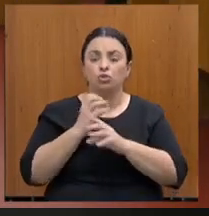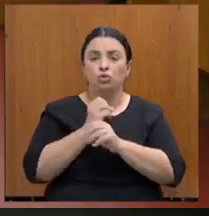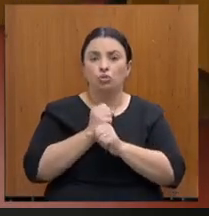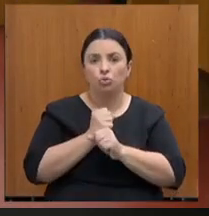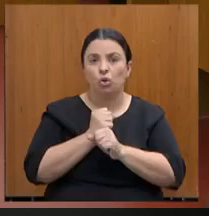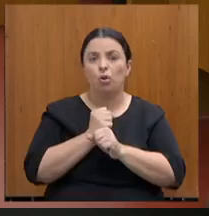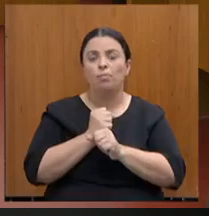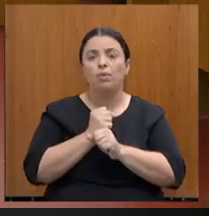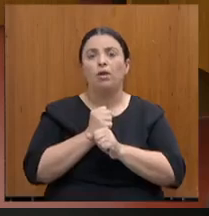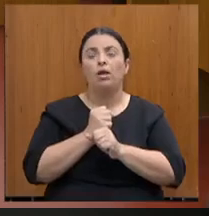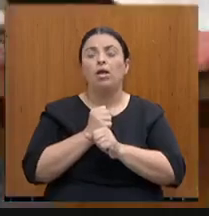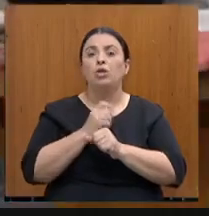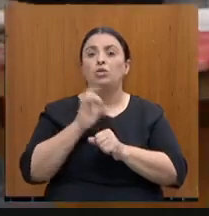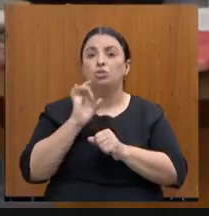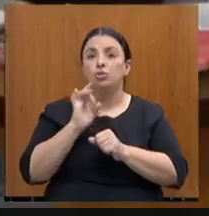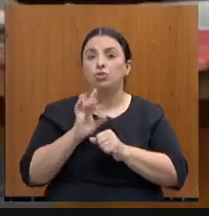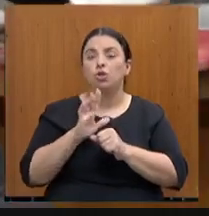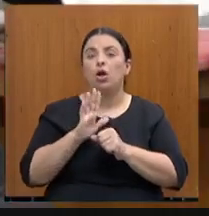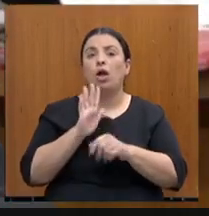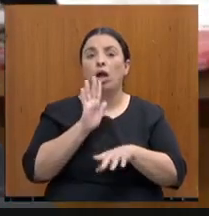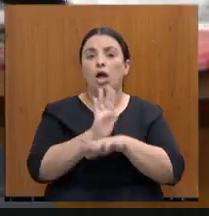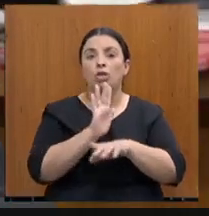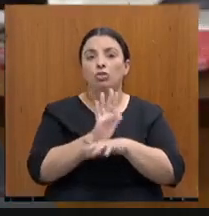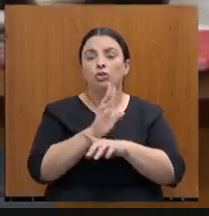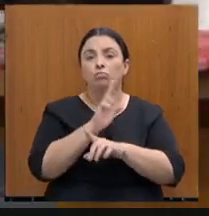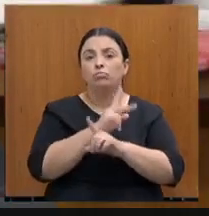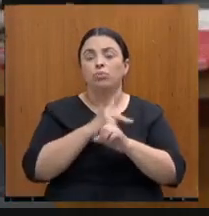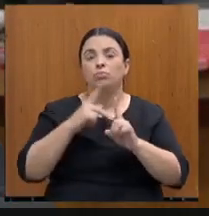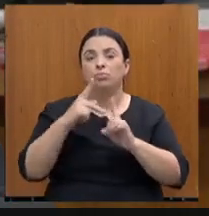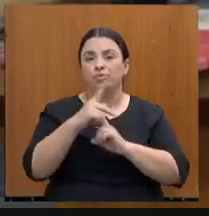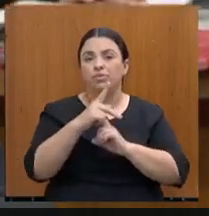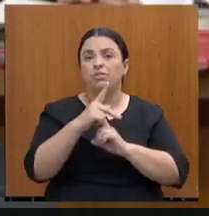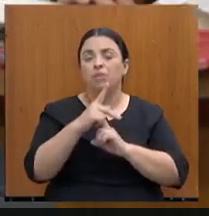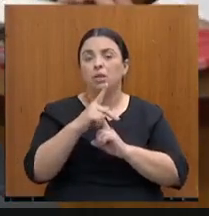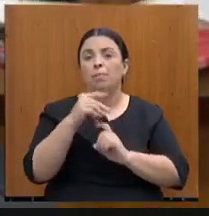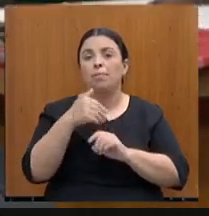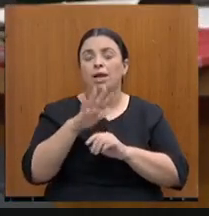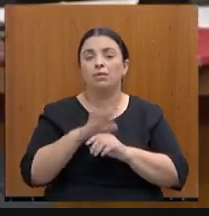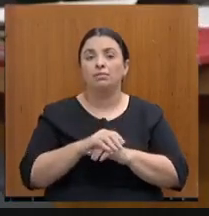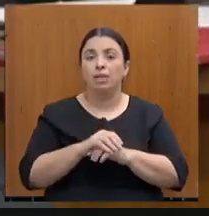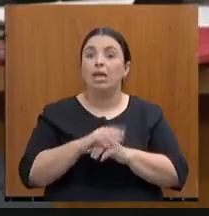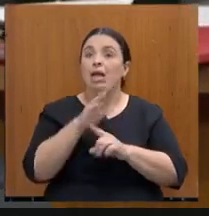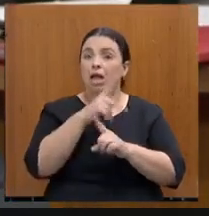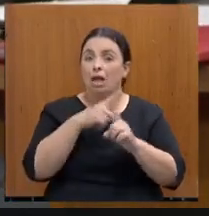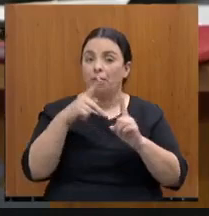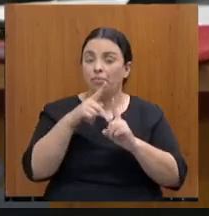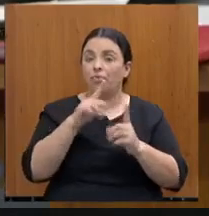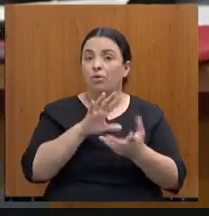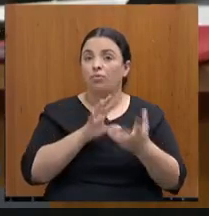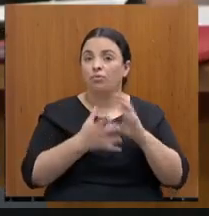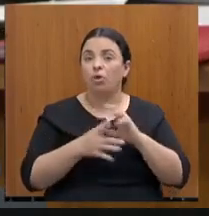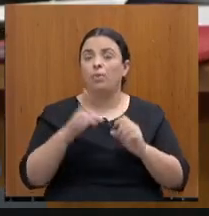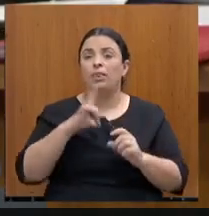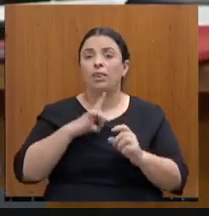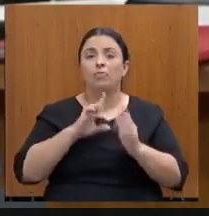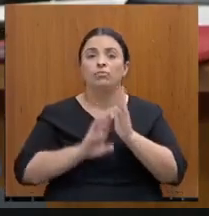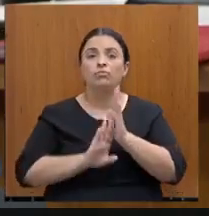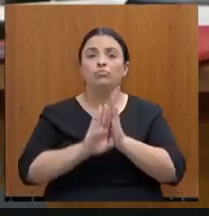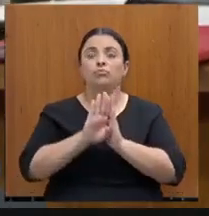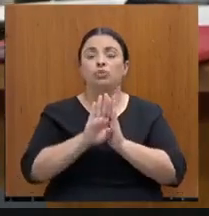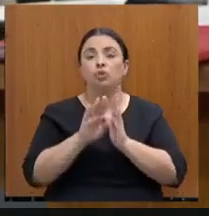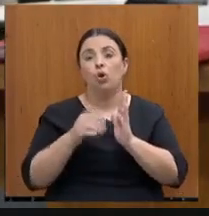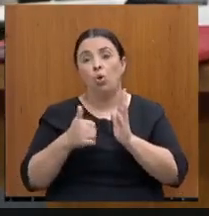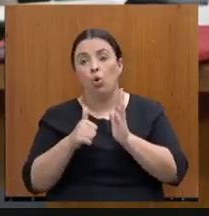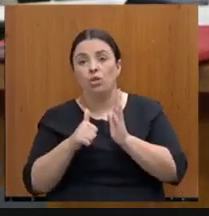aumento da contribuição previdenciária. O ocorreu? A reforma previdenciária trouxe majoração em média de 11% para